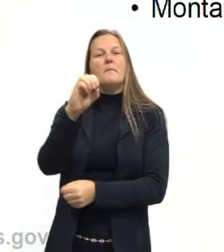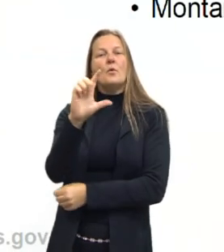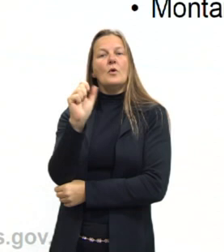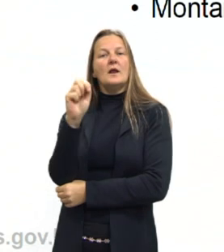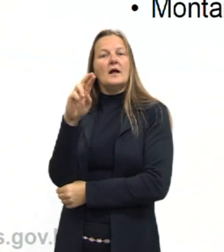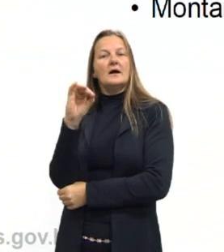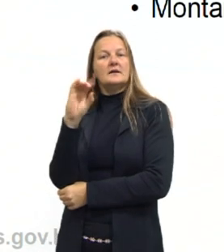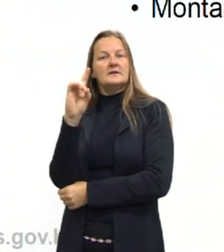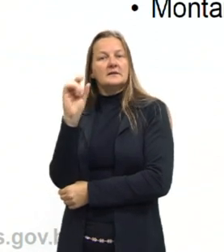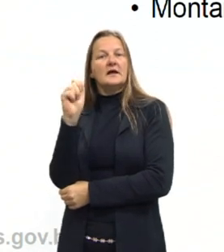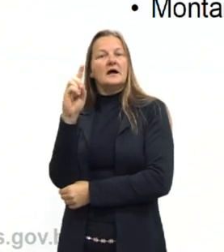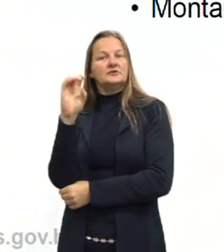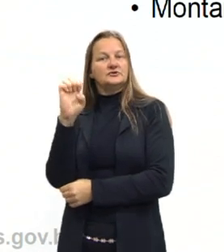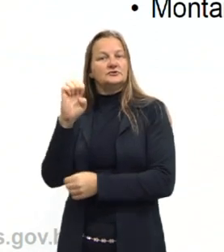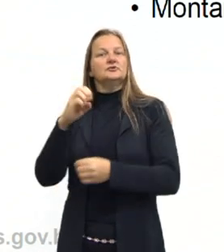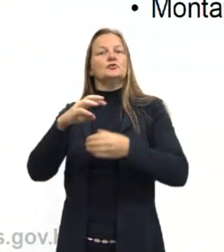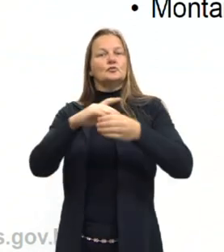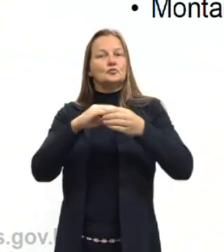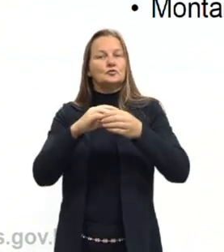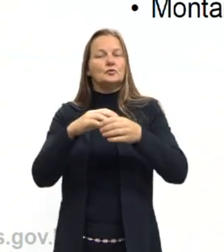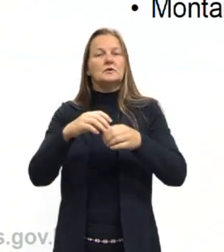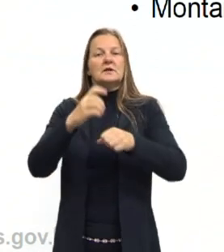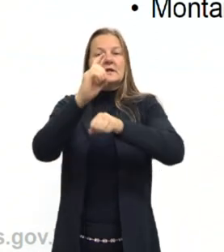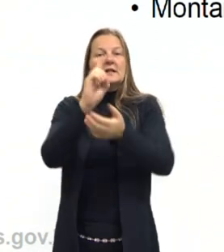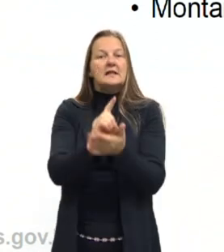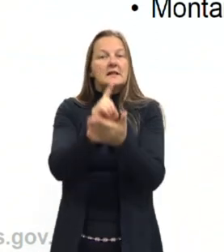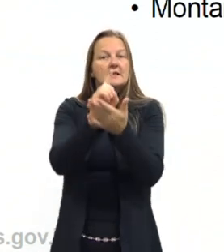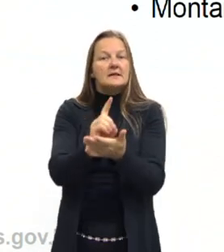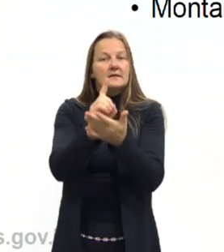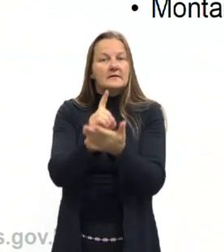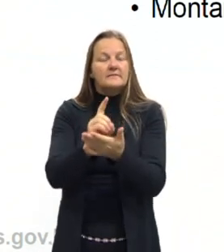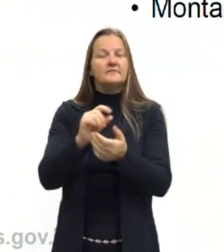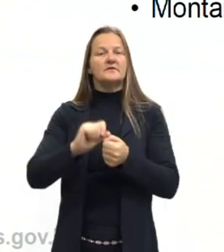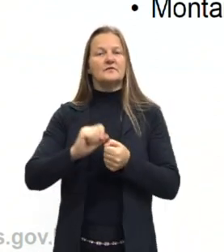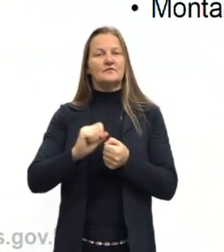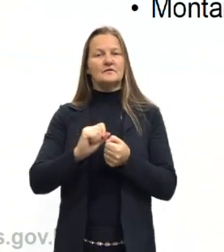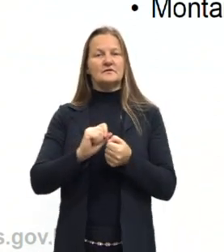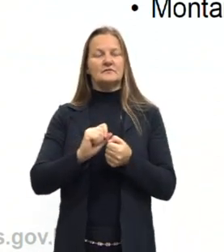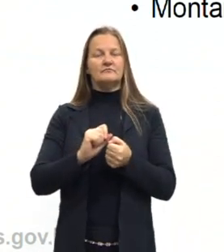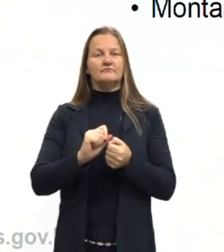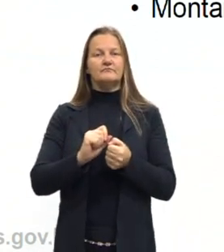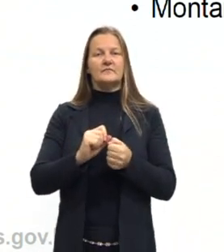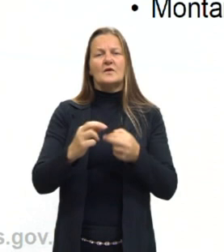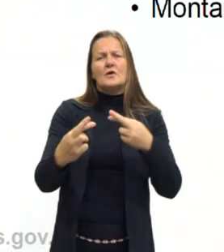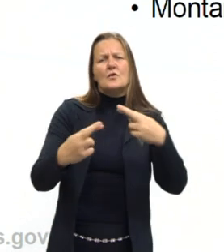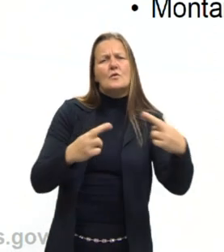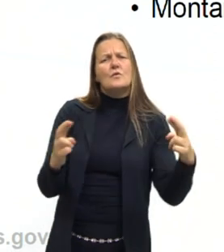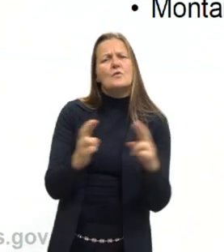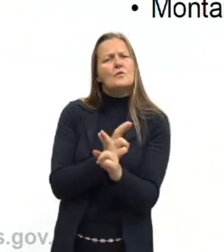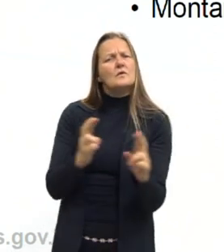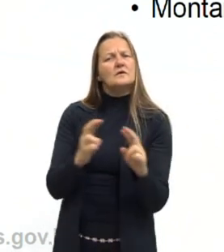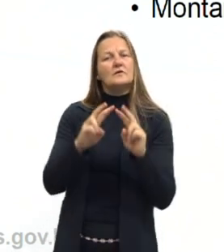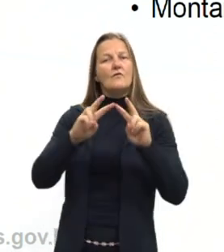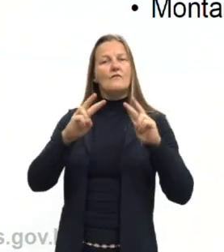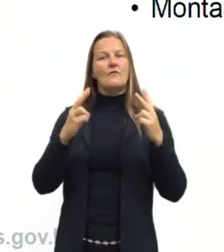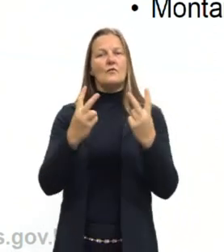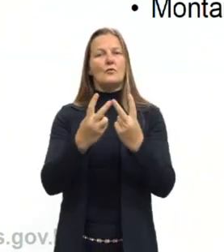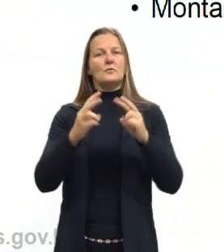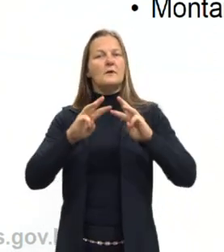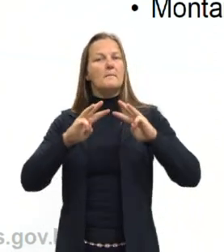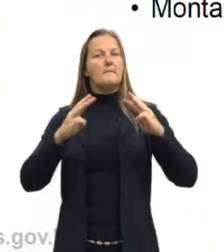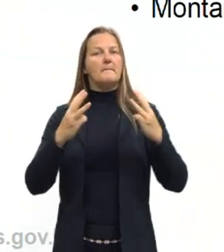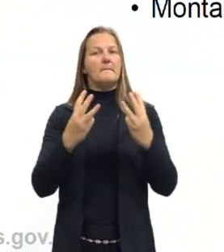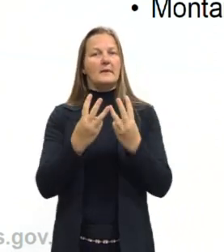a concentração molar, densidade, para conseguir fazer a relação com o volume e a massa.